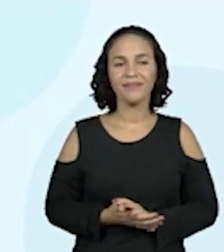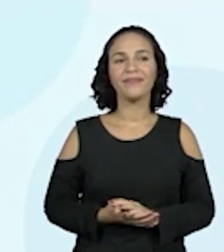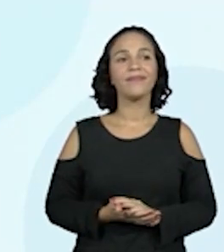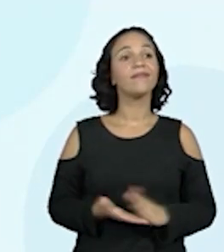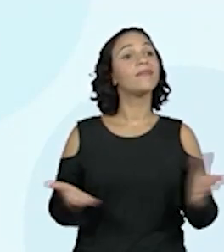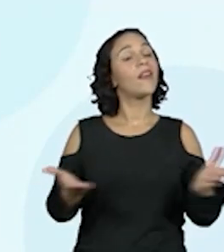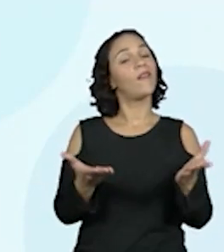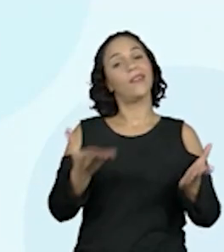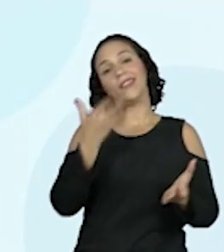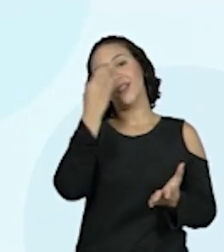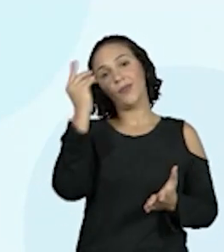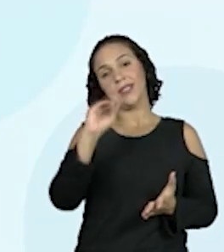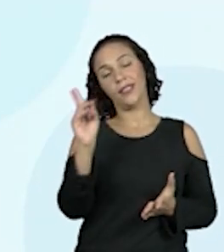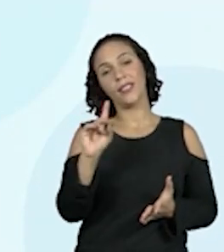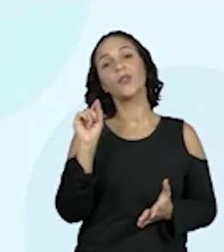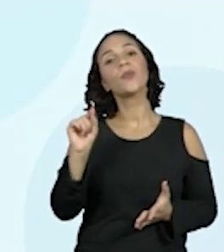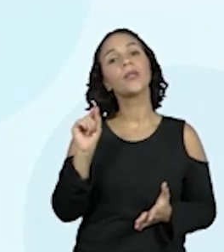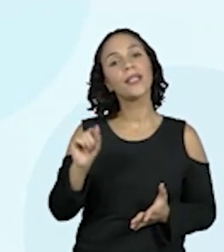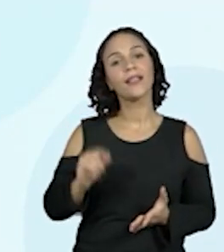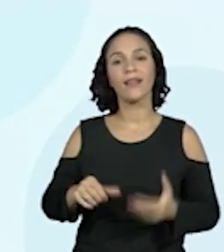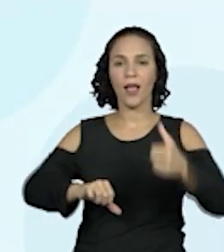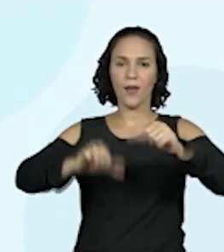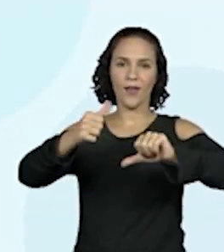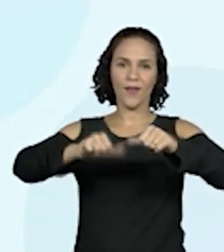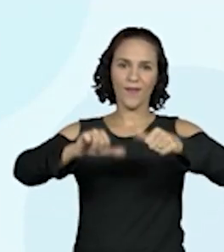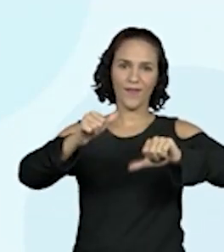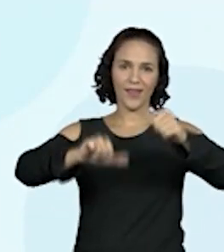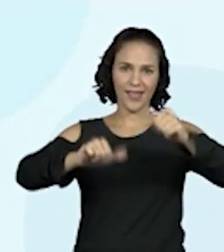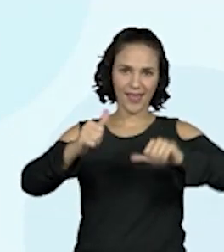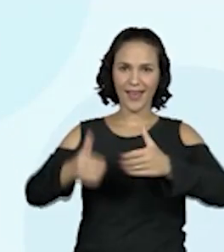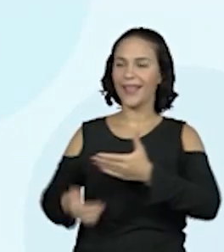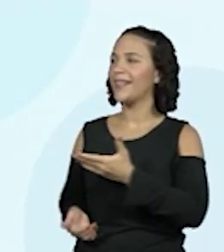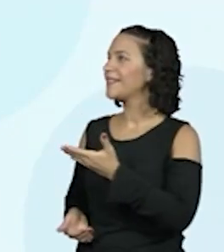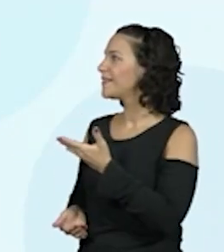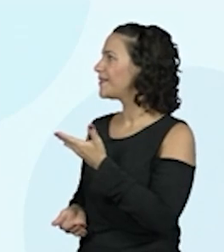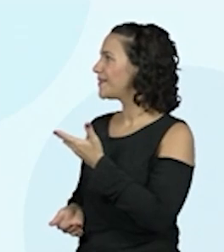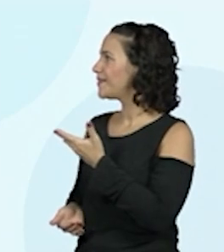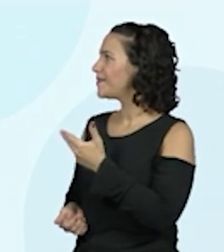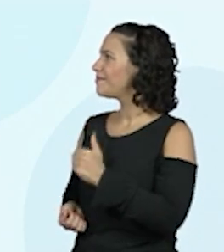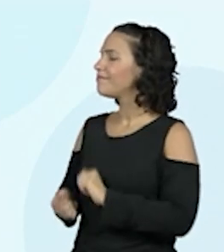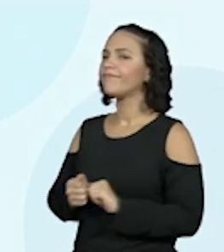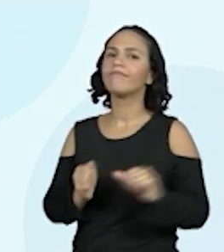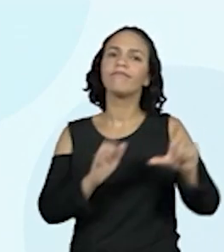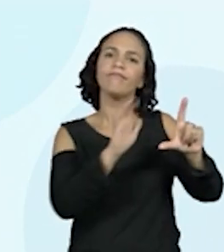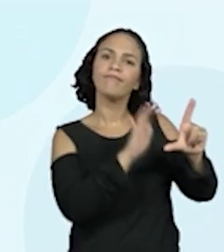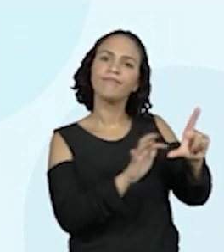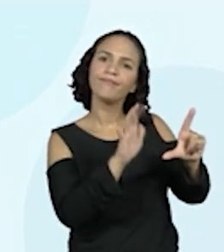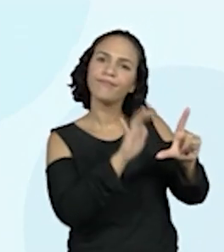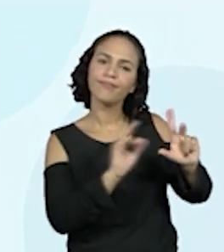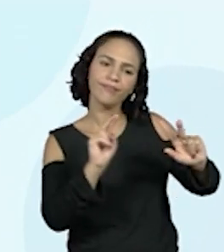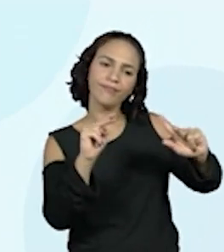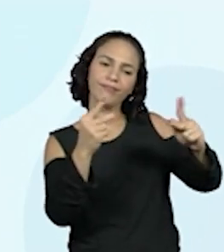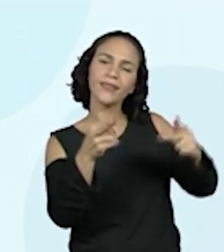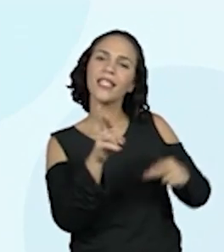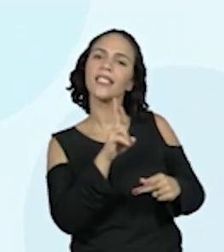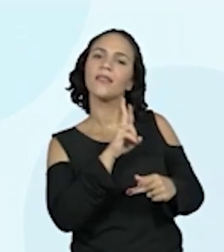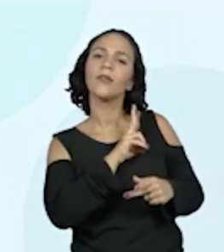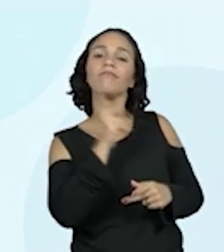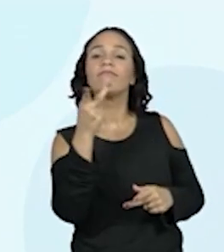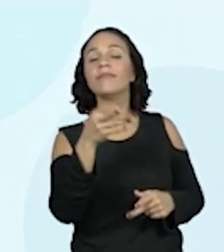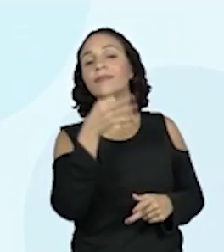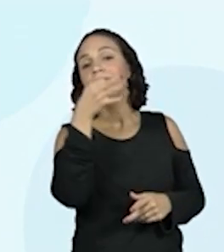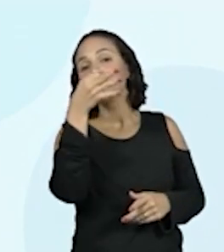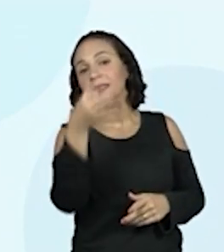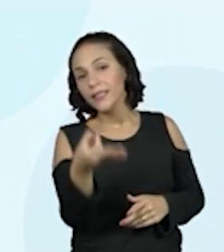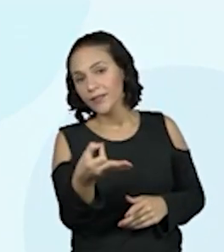E não esqueçam do que, Priô? Do formulário aí de avaliação. Respondam o que vocês acharam dessa aula que a professora Regiane